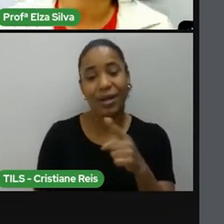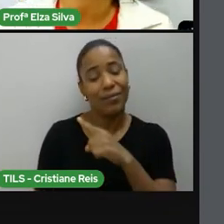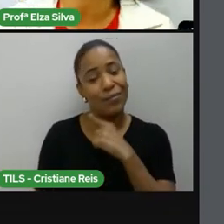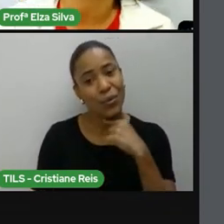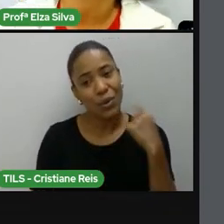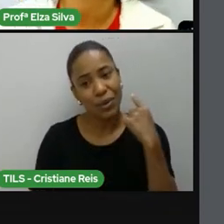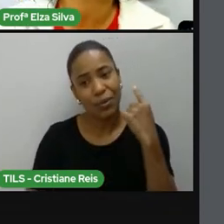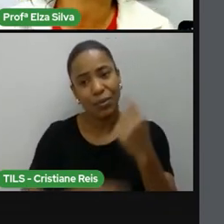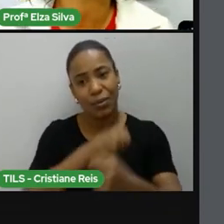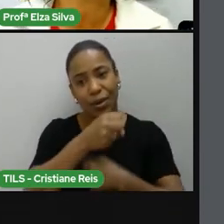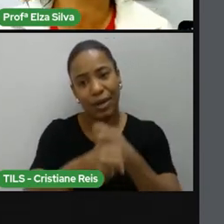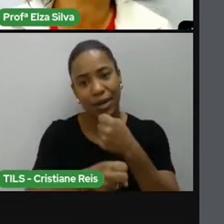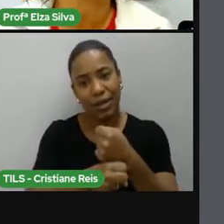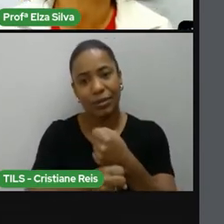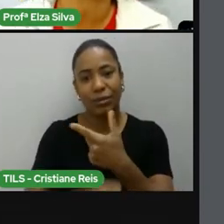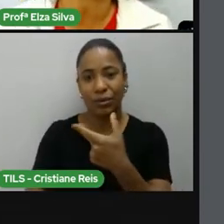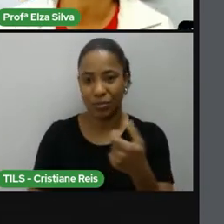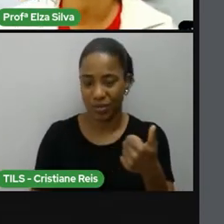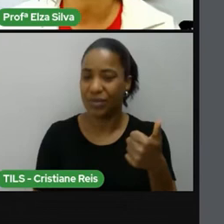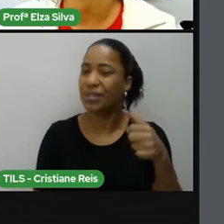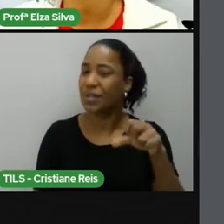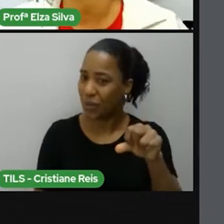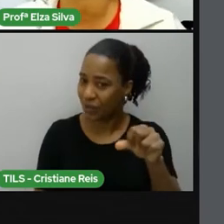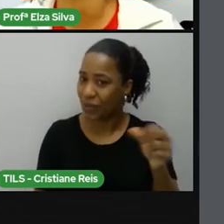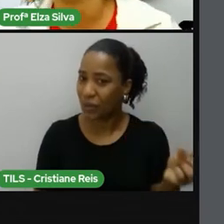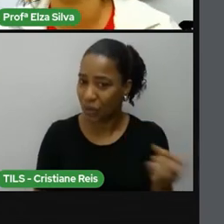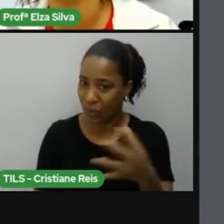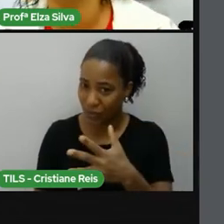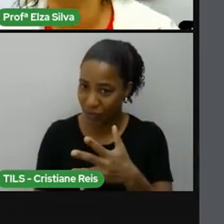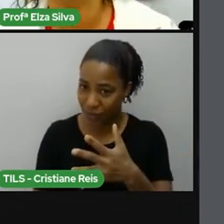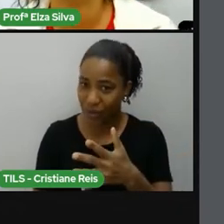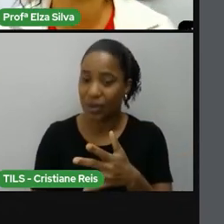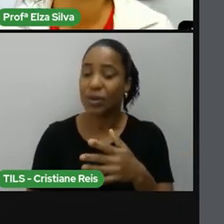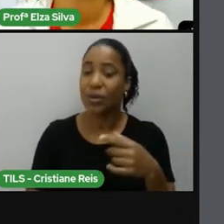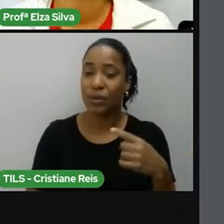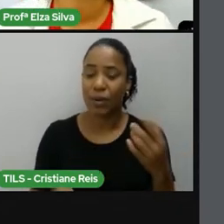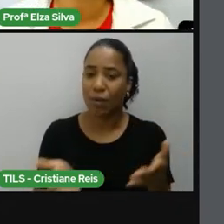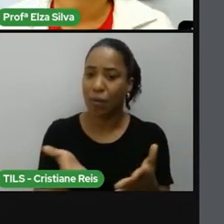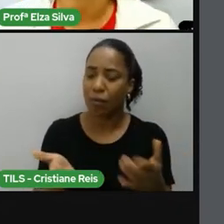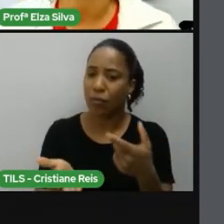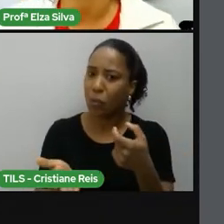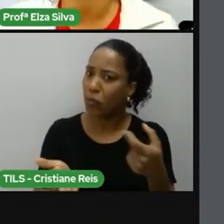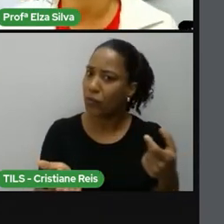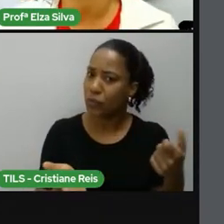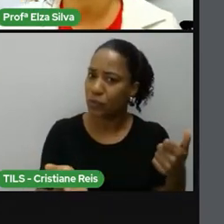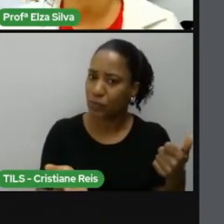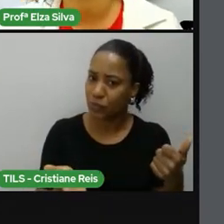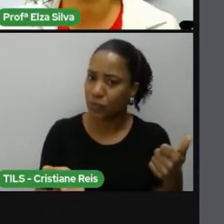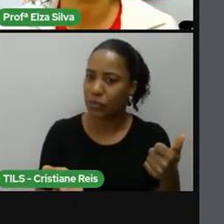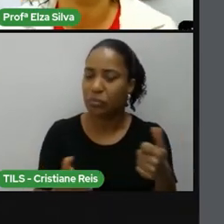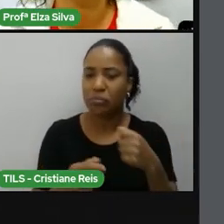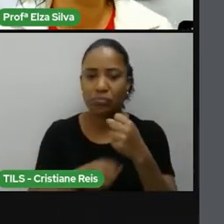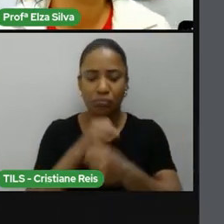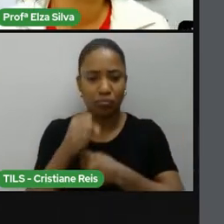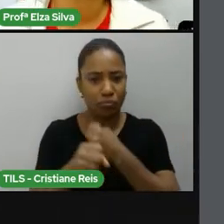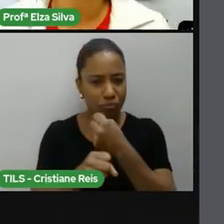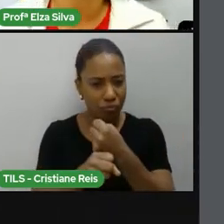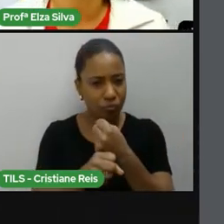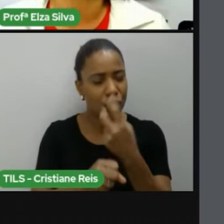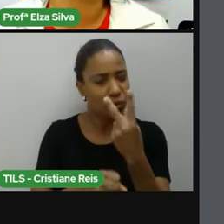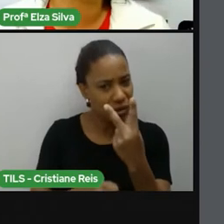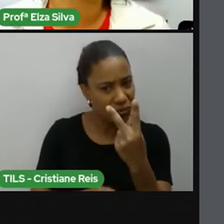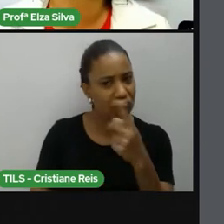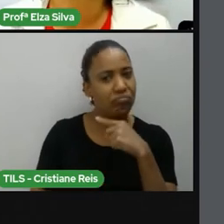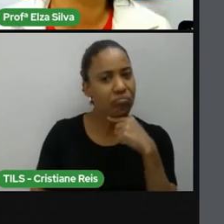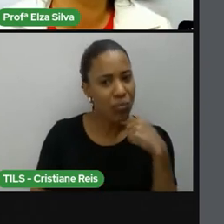2019, muito recentemente, não é? Nós estamos em 2021, então, aproximadamente, dois anos, que